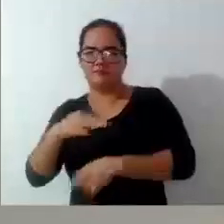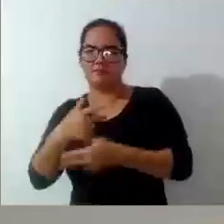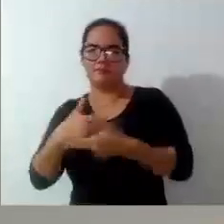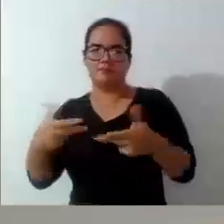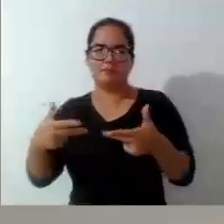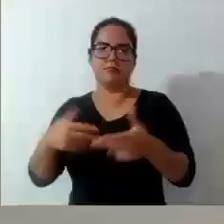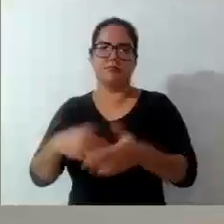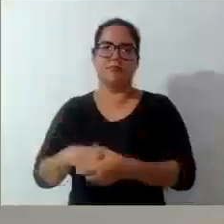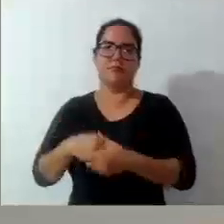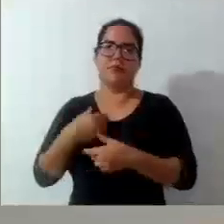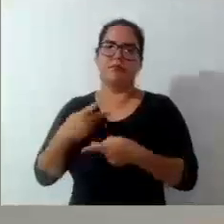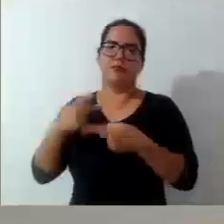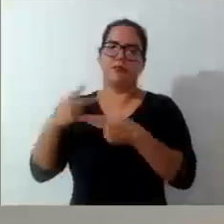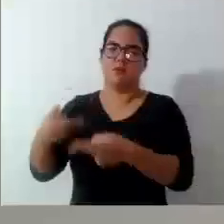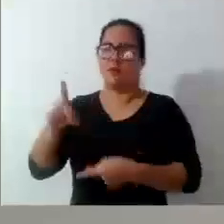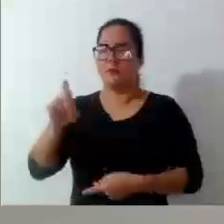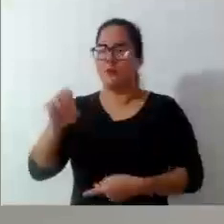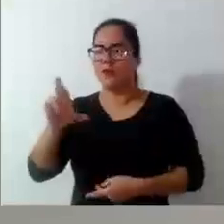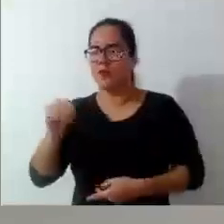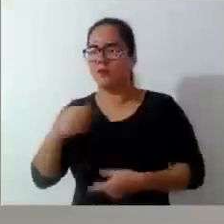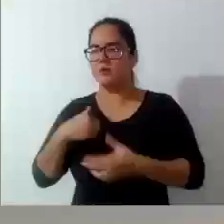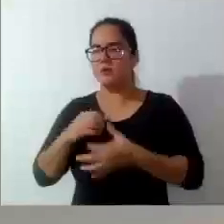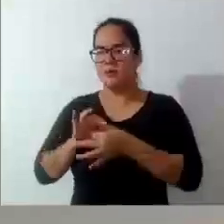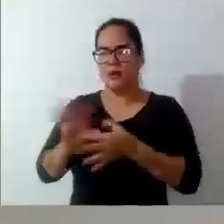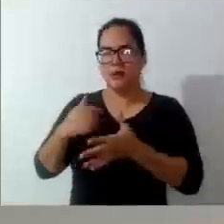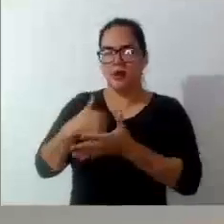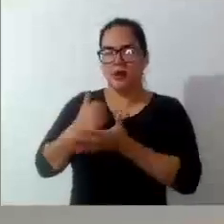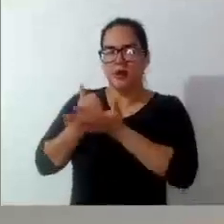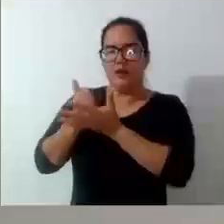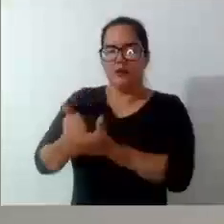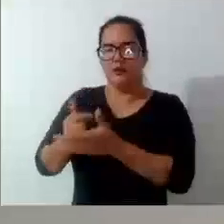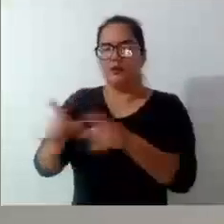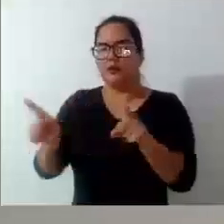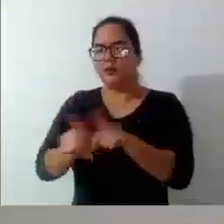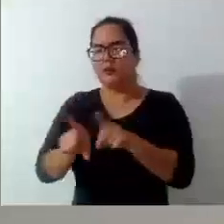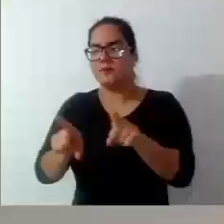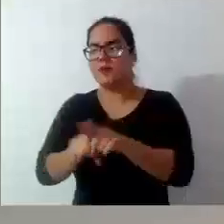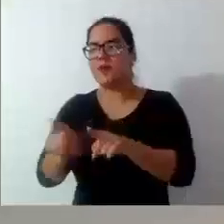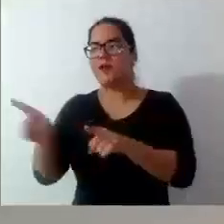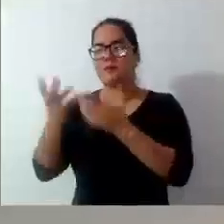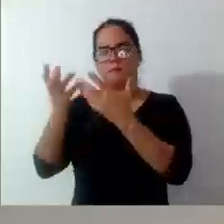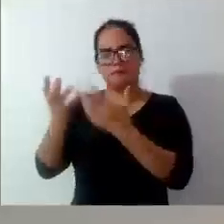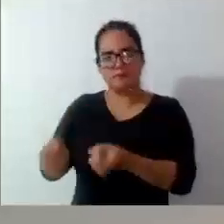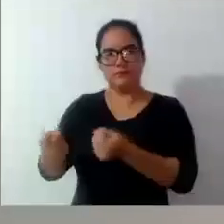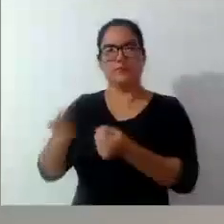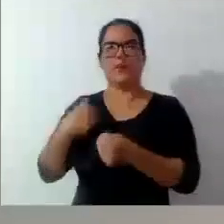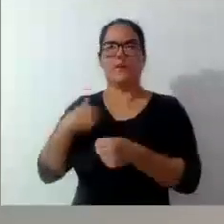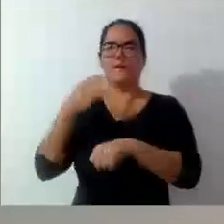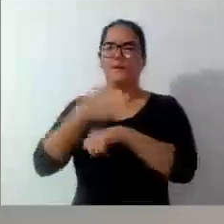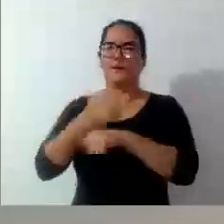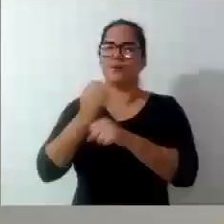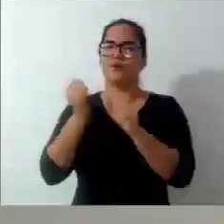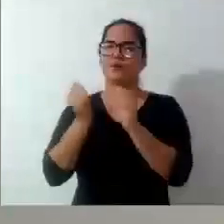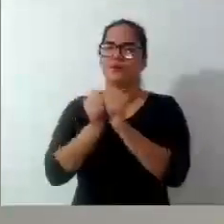visitei o Pedro lá, me coloquei à disposição também e logo ele atendeu. Eu estive lá com o engenheiro,